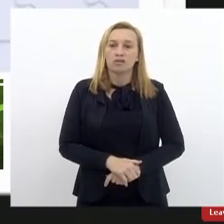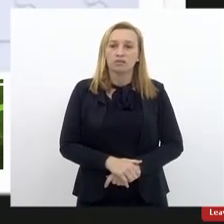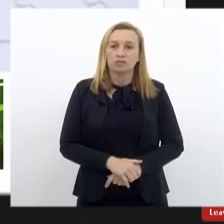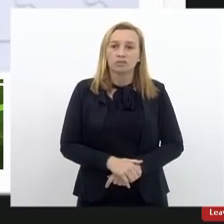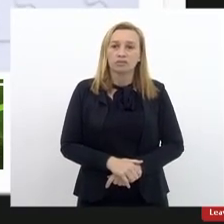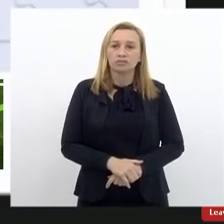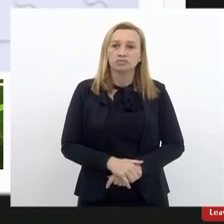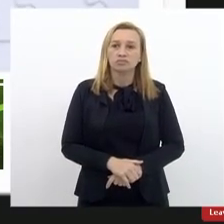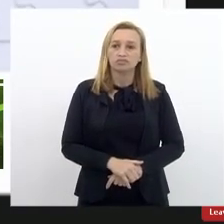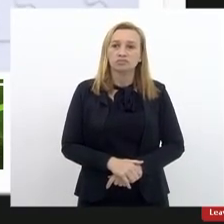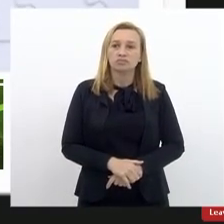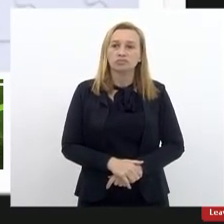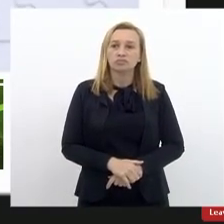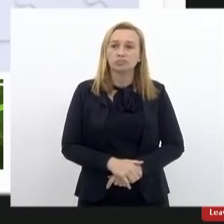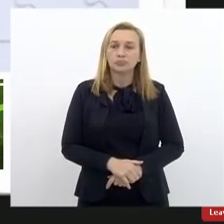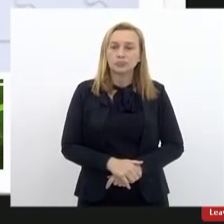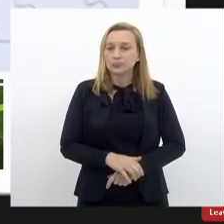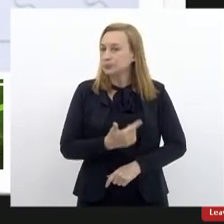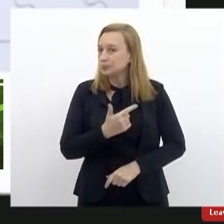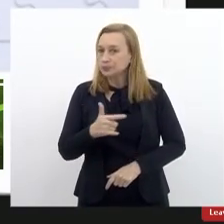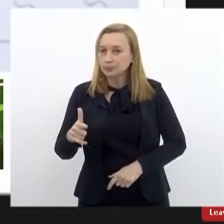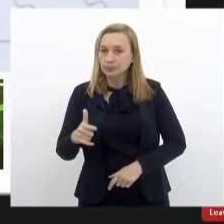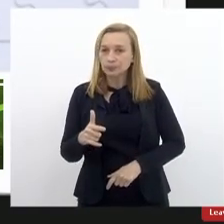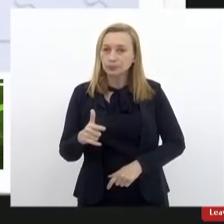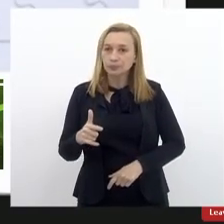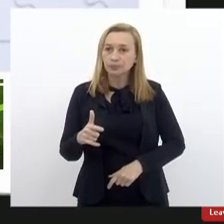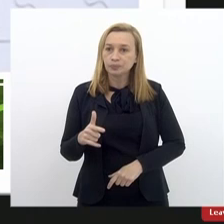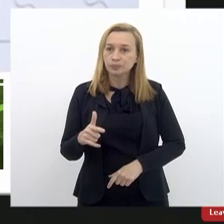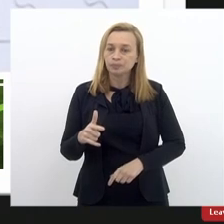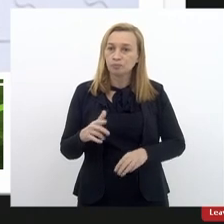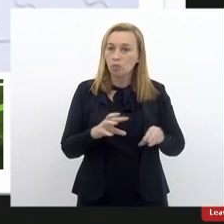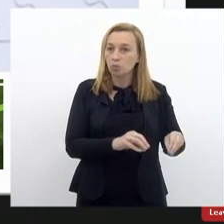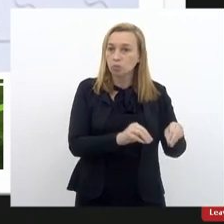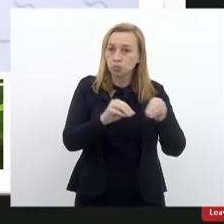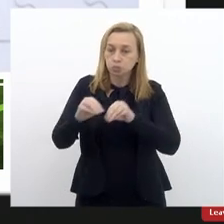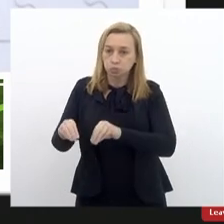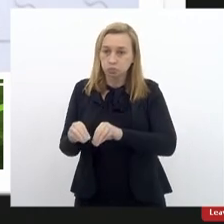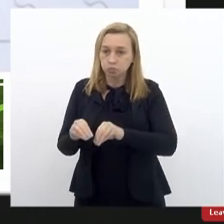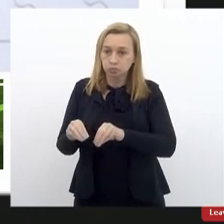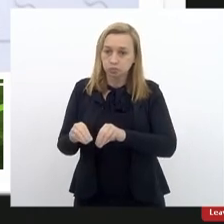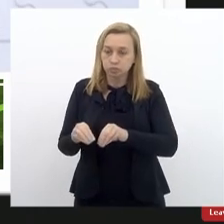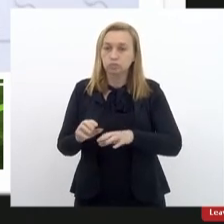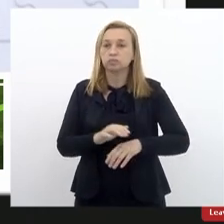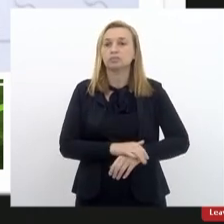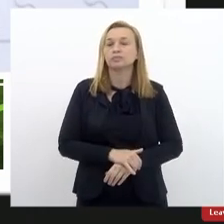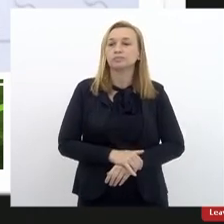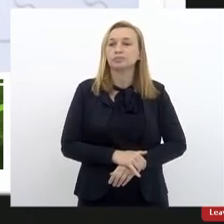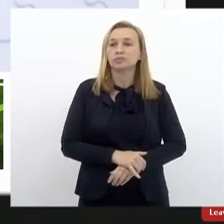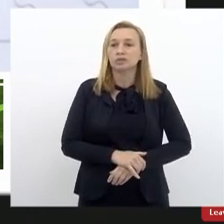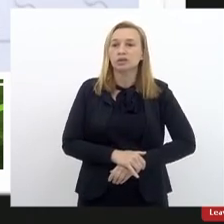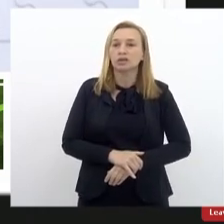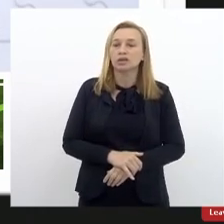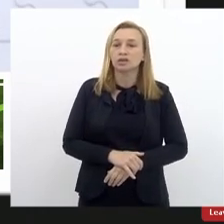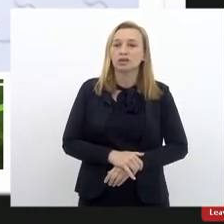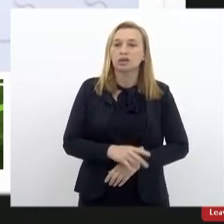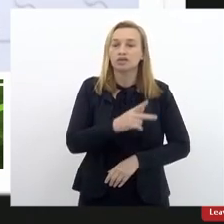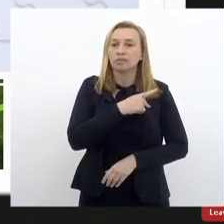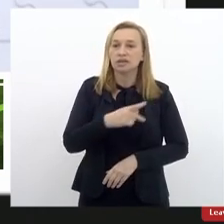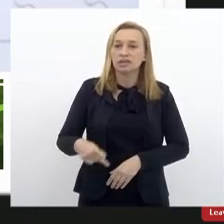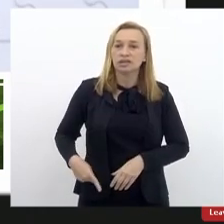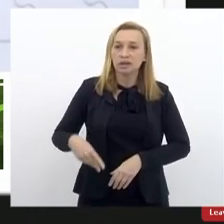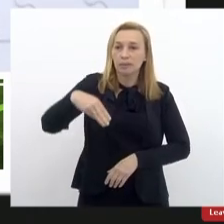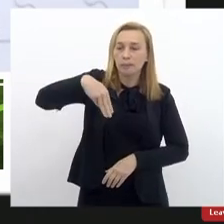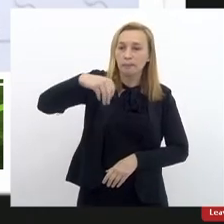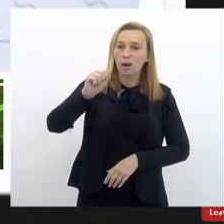Nós não tivemos, efetivamente, uma transição. O mandato da presidente Malvina